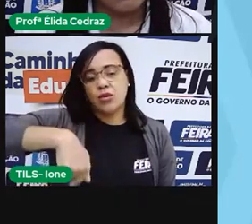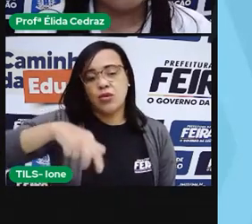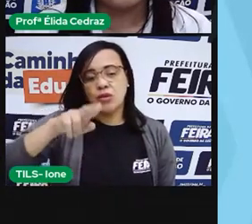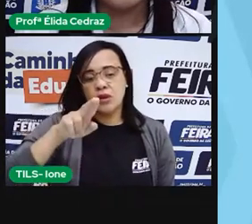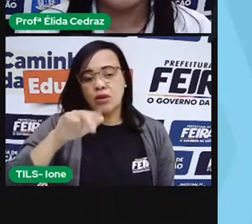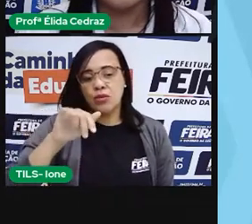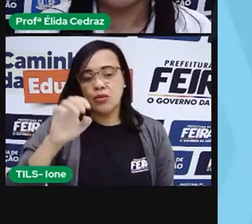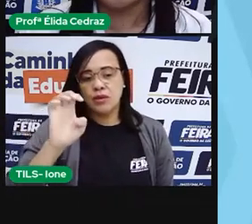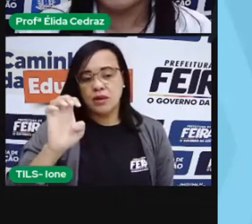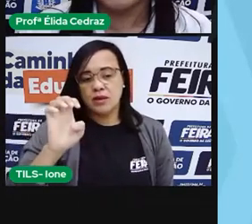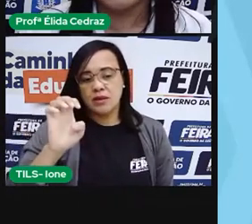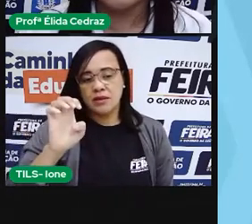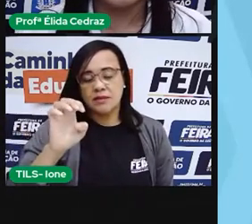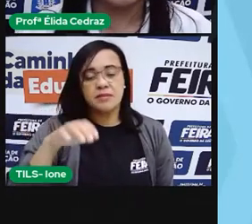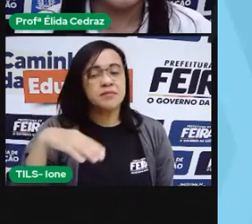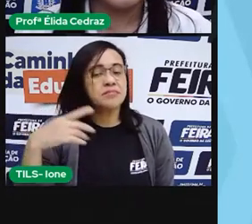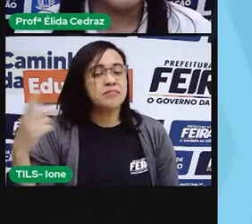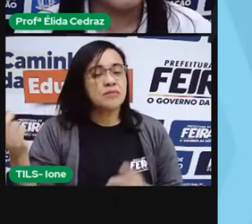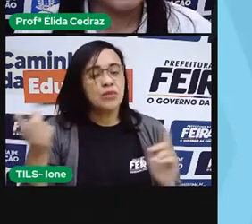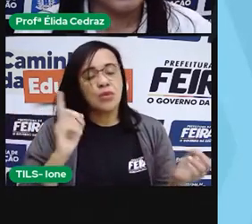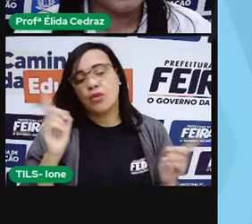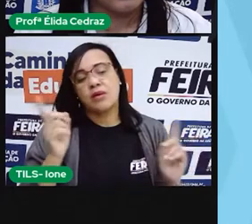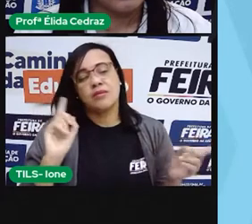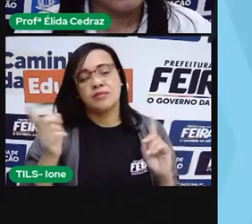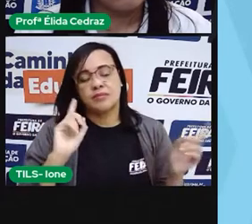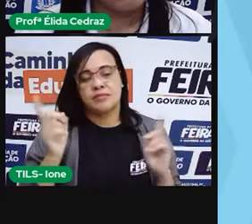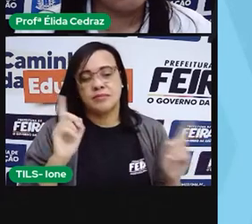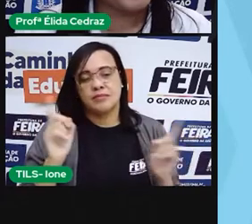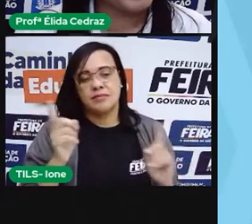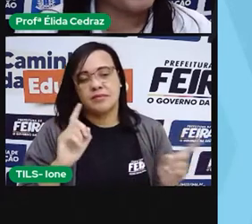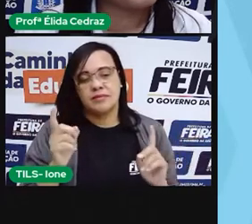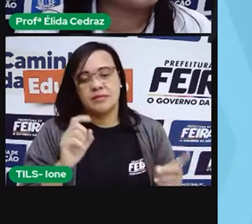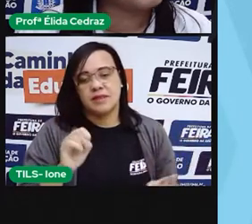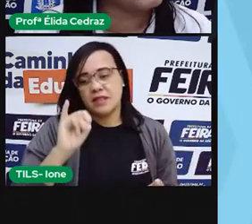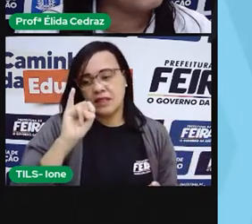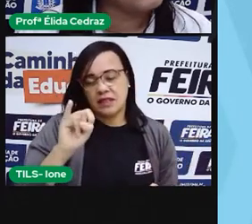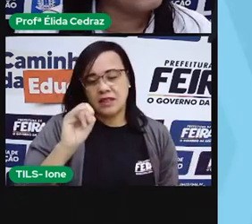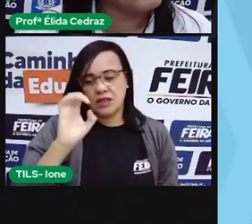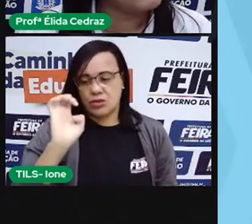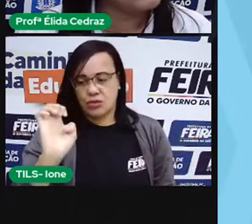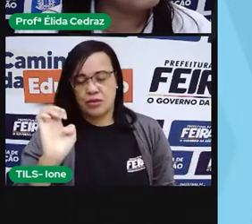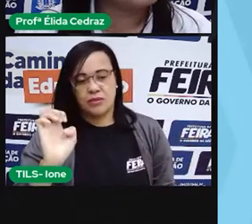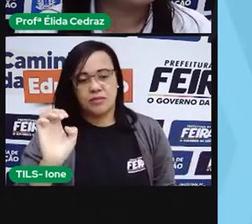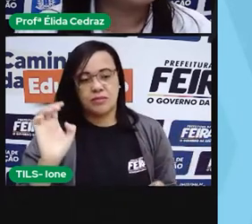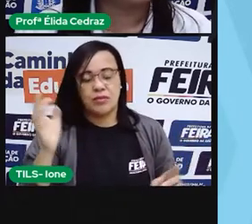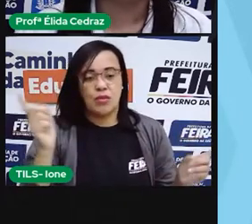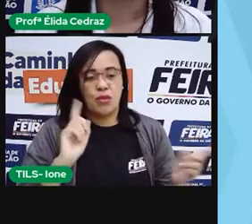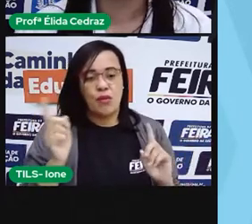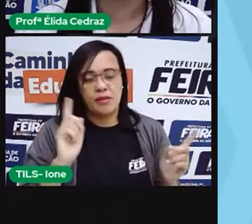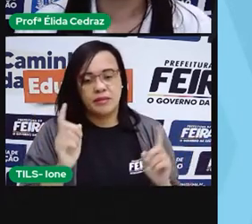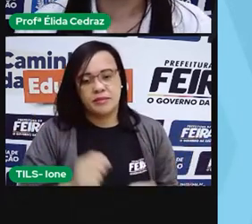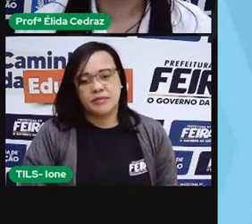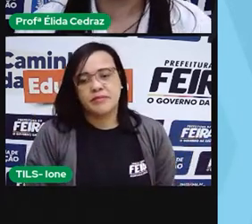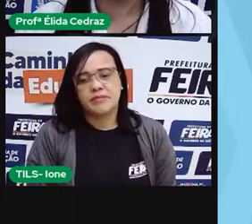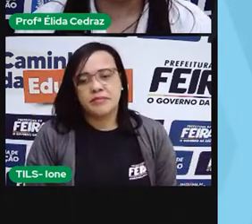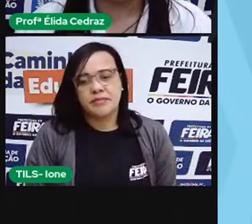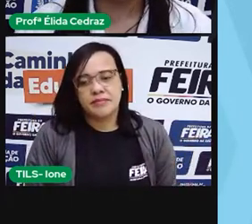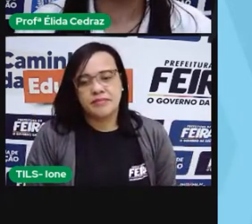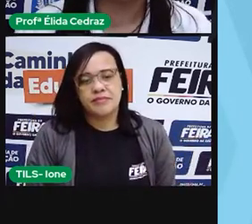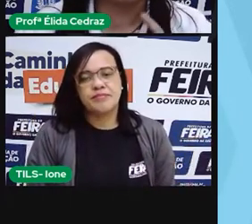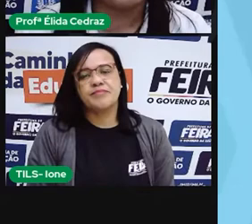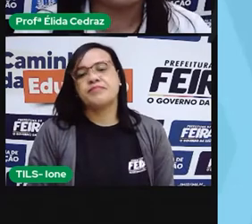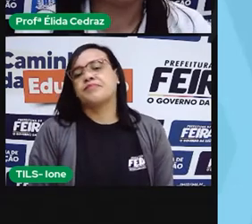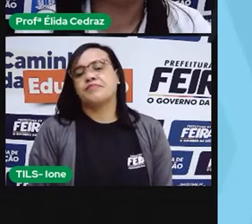ou que o I. Caqui ou caqui. Muito bem.